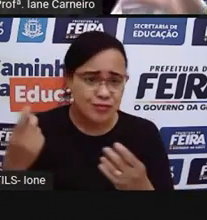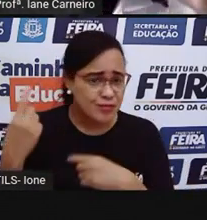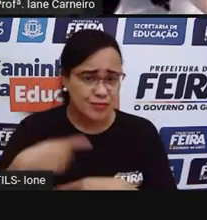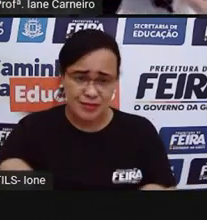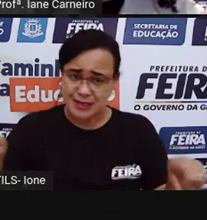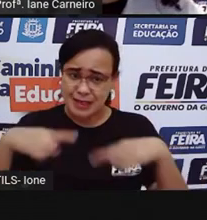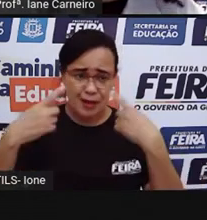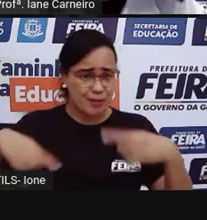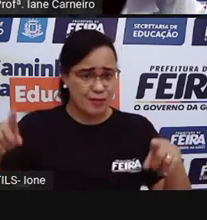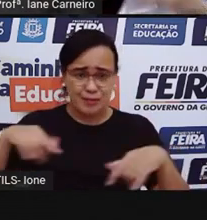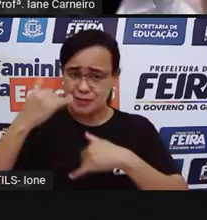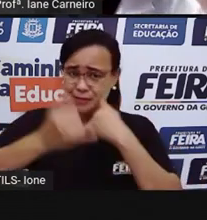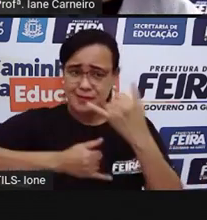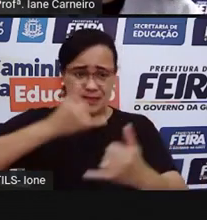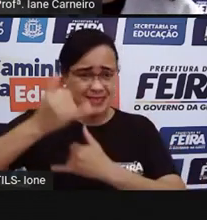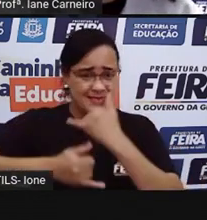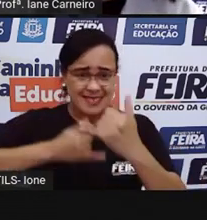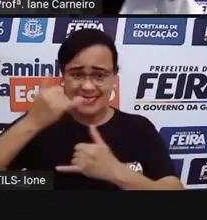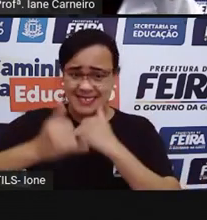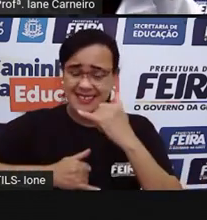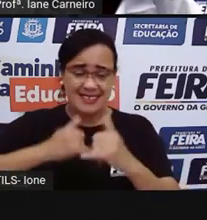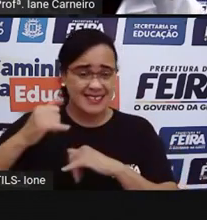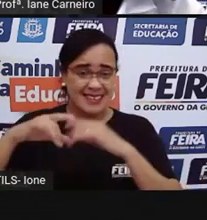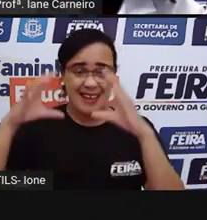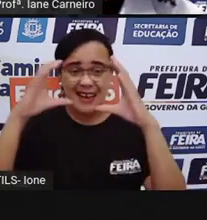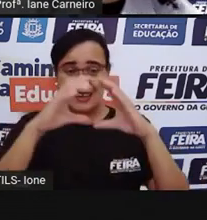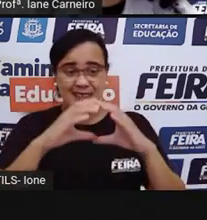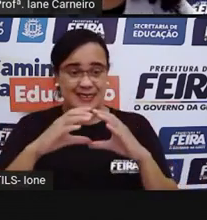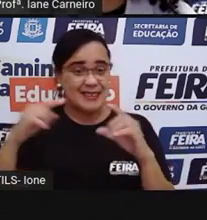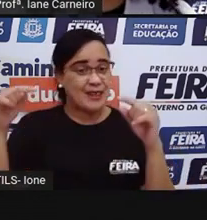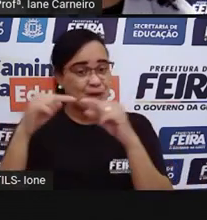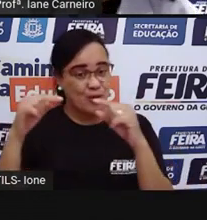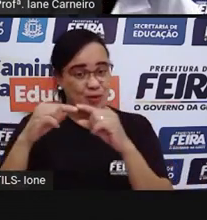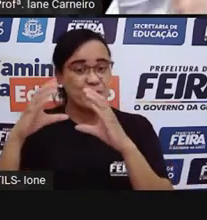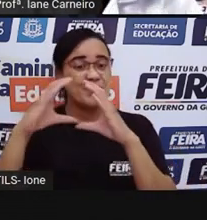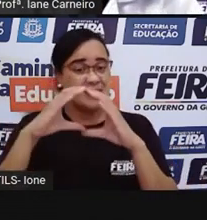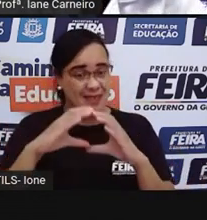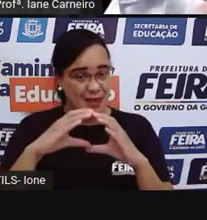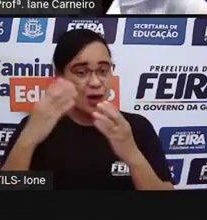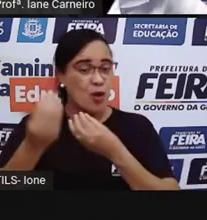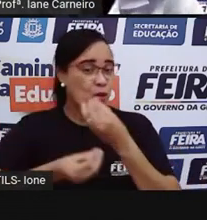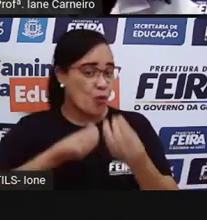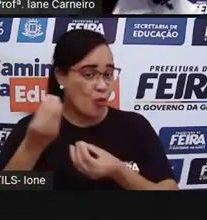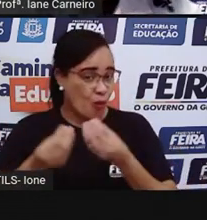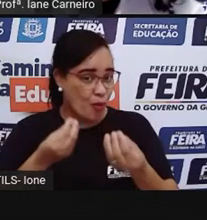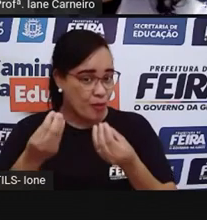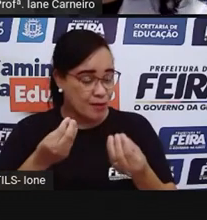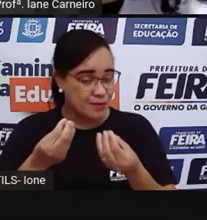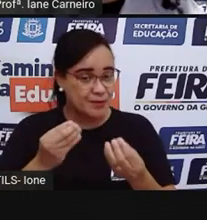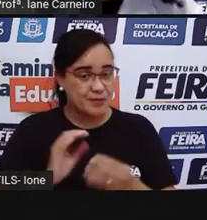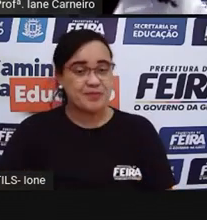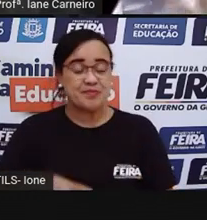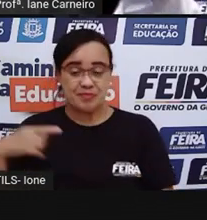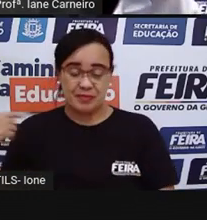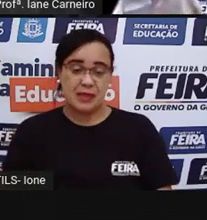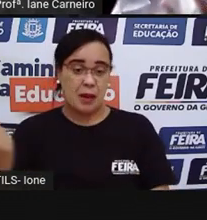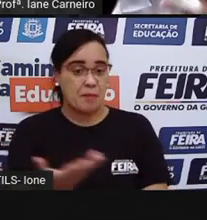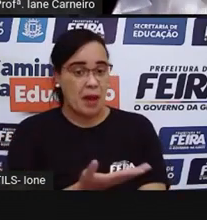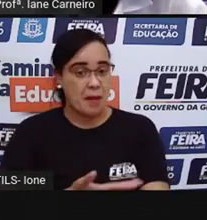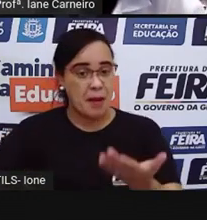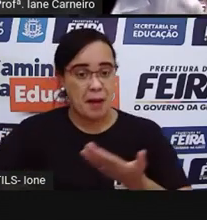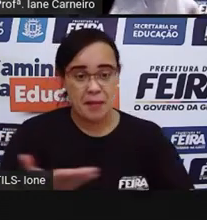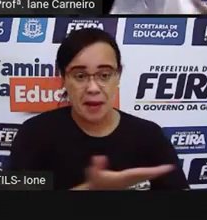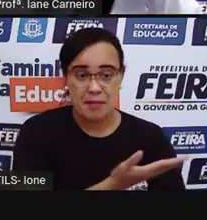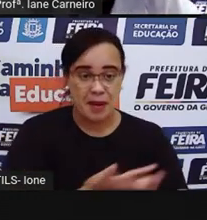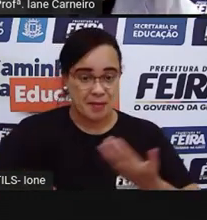brincadeiras redondas, Brincadeiras que envolvem movimento, que envolvem a socialização com outras pessoas,